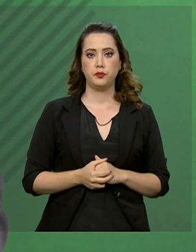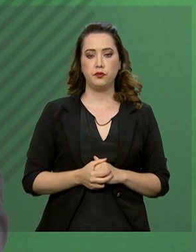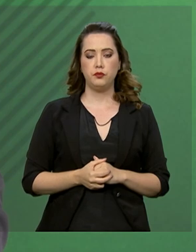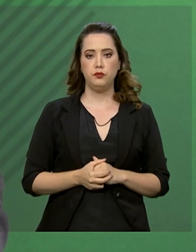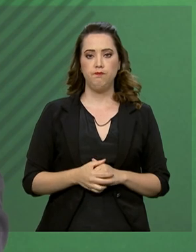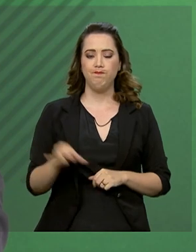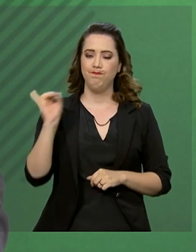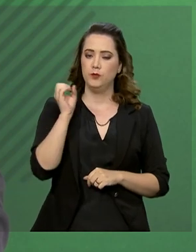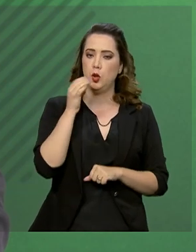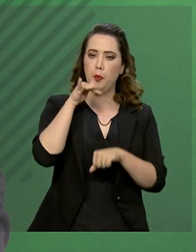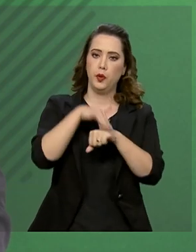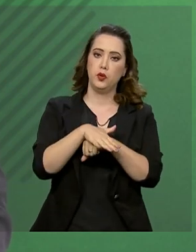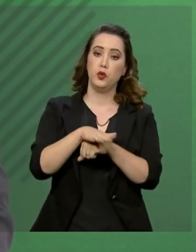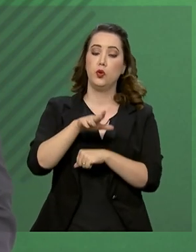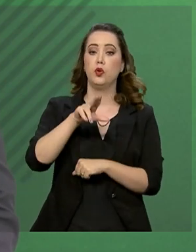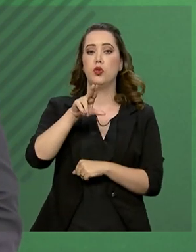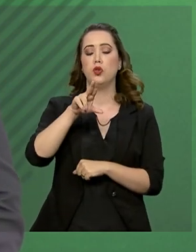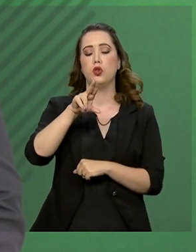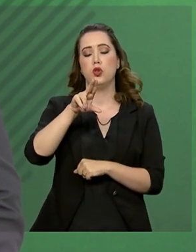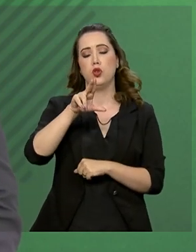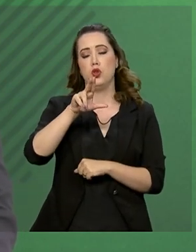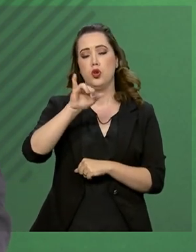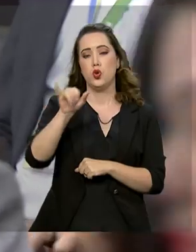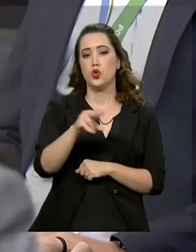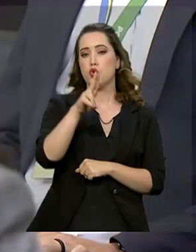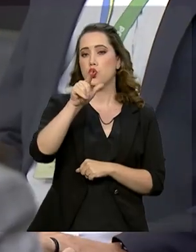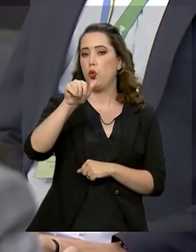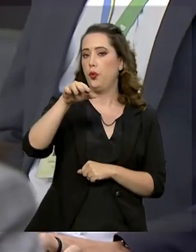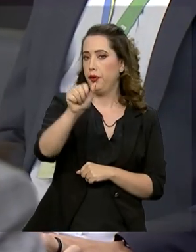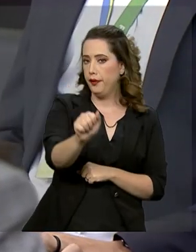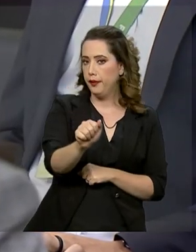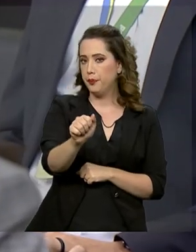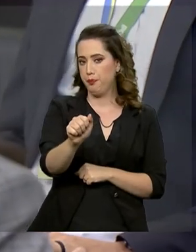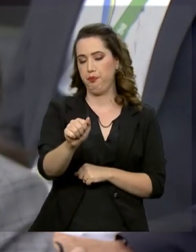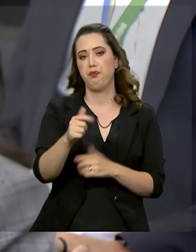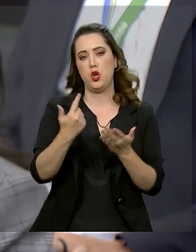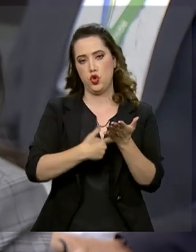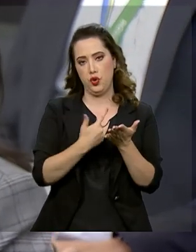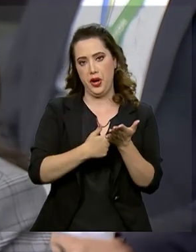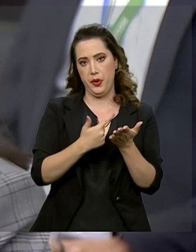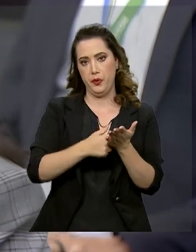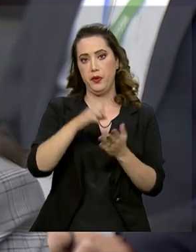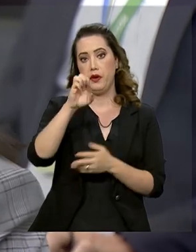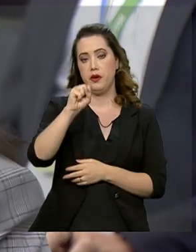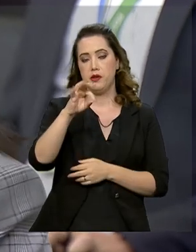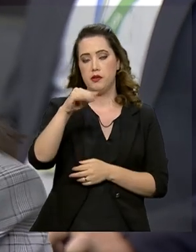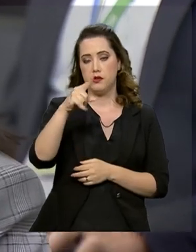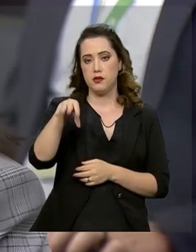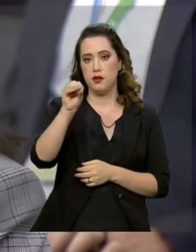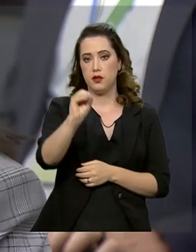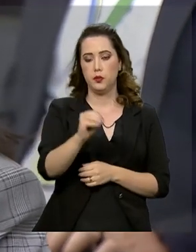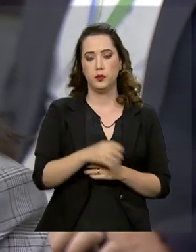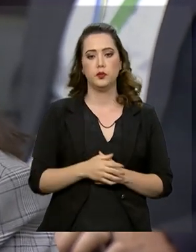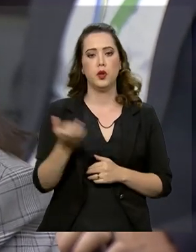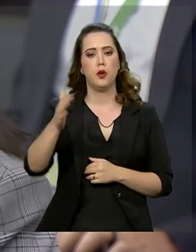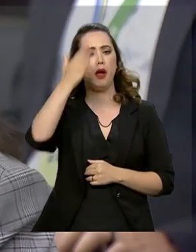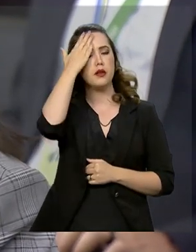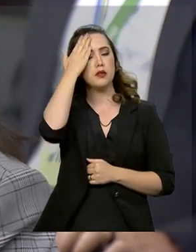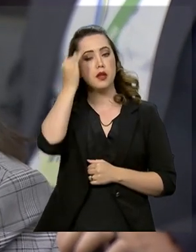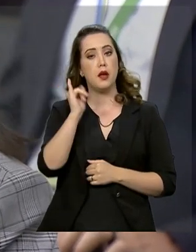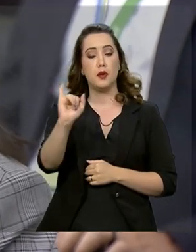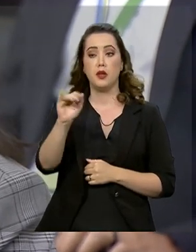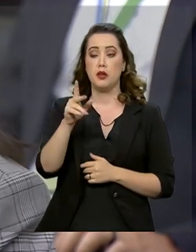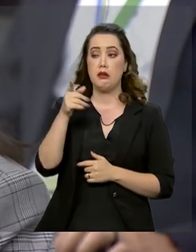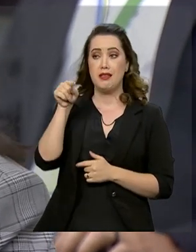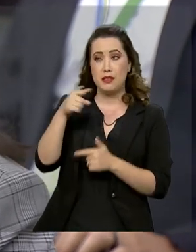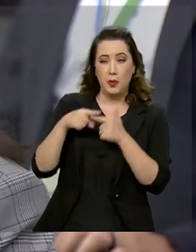Boa noite, porta-voz, Júlia Línger, do Estadão. Tudo bom, Júlia? Tudo certo. Eu queria saber sobre essa questão do Eduardo